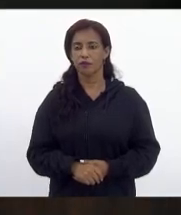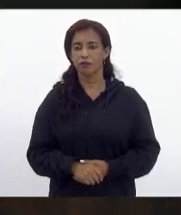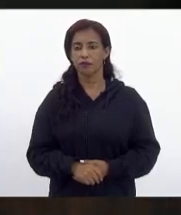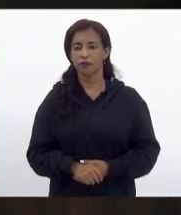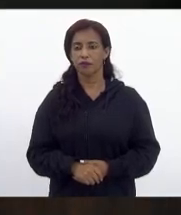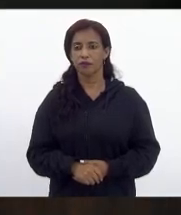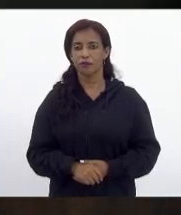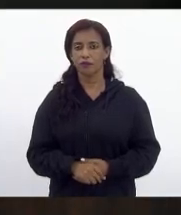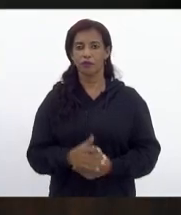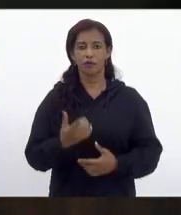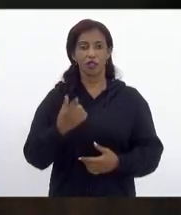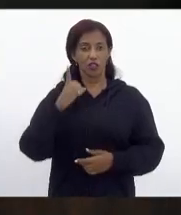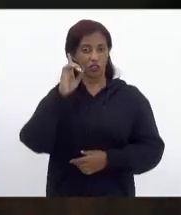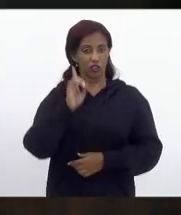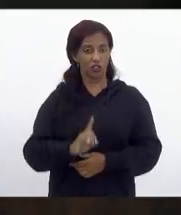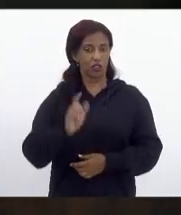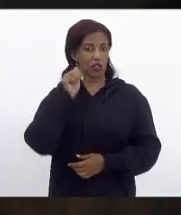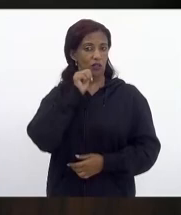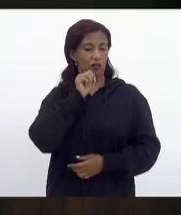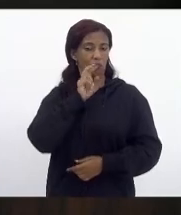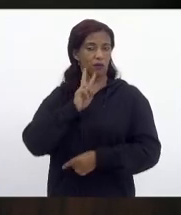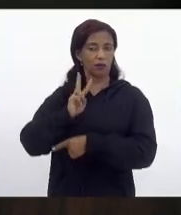Pela defesa dos direitos da mulher,